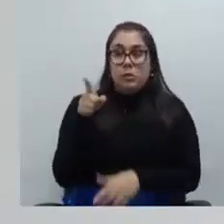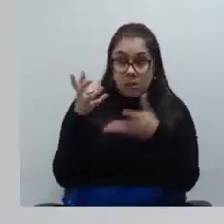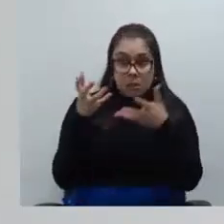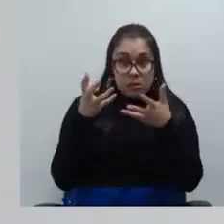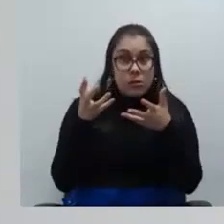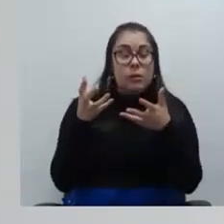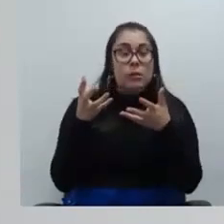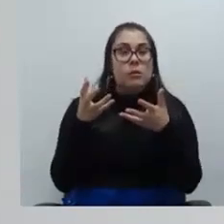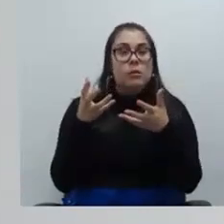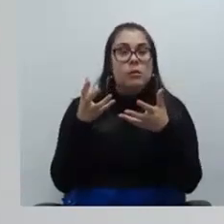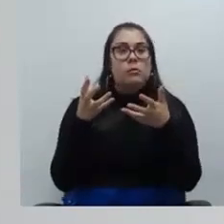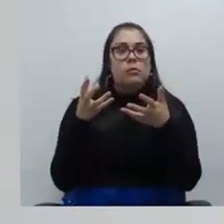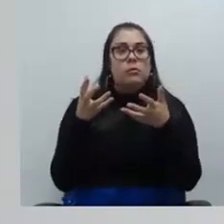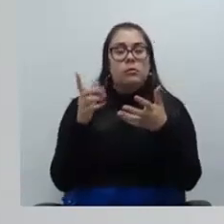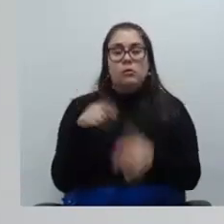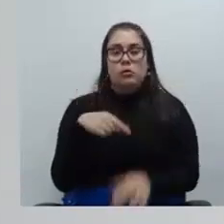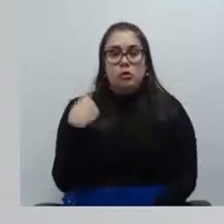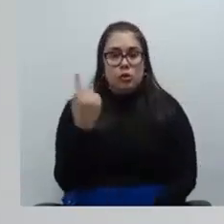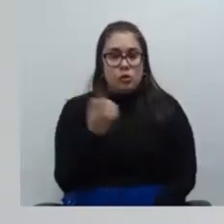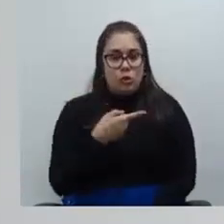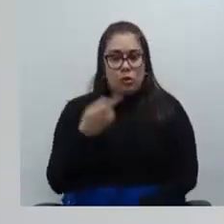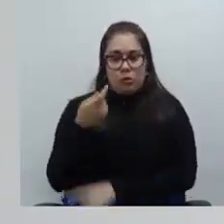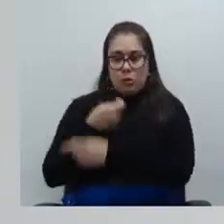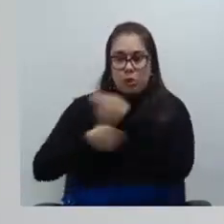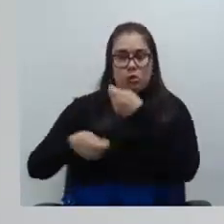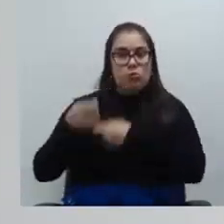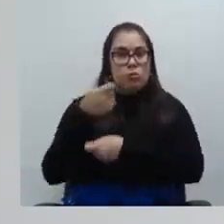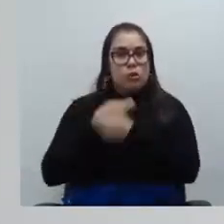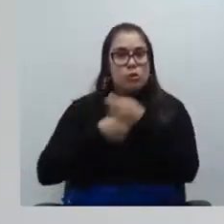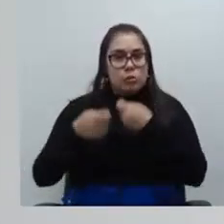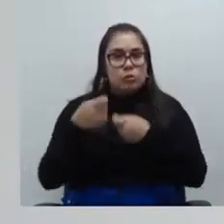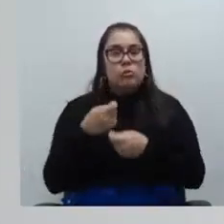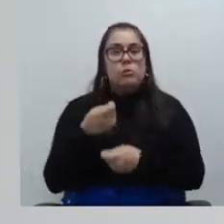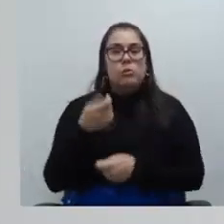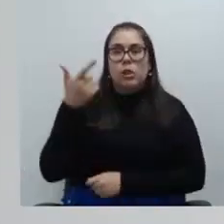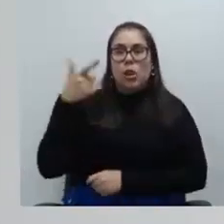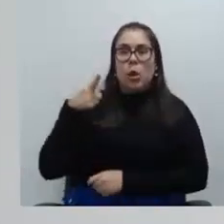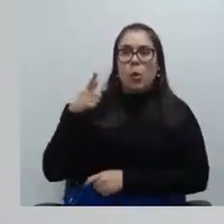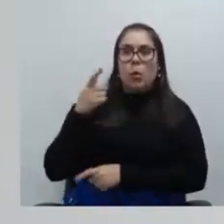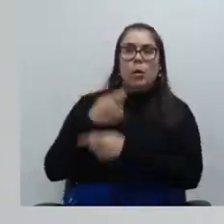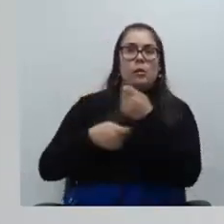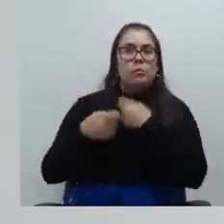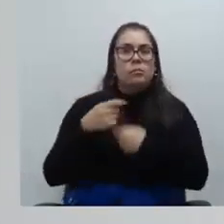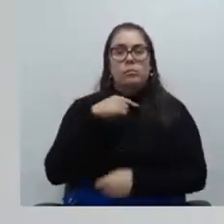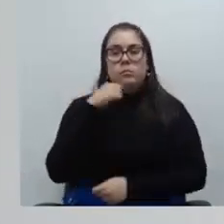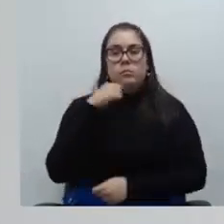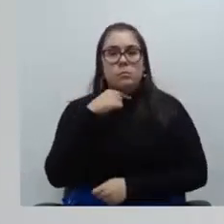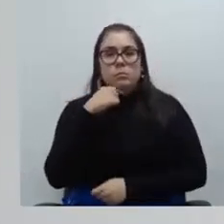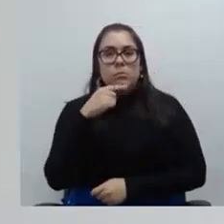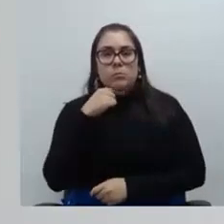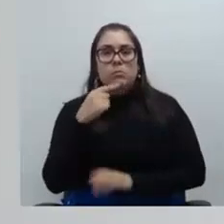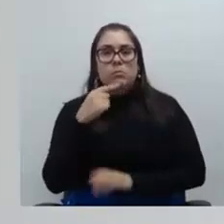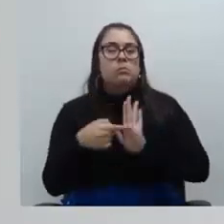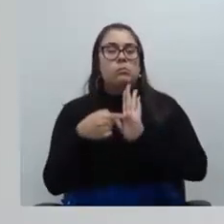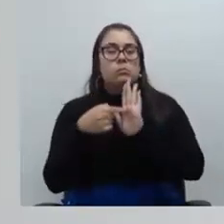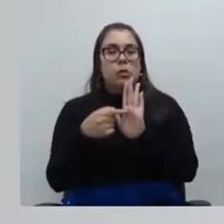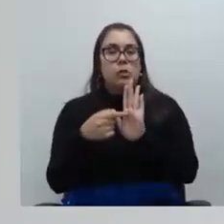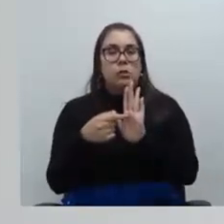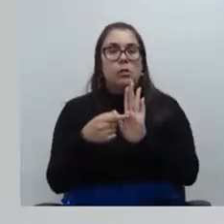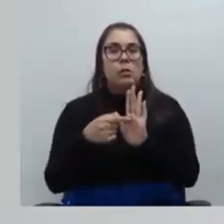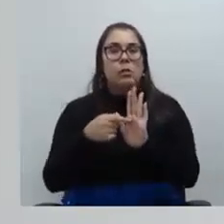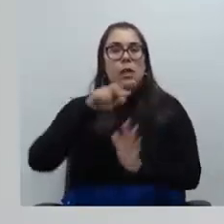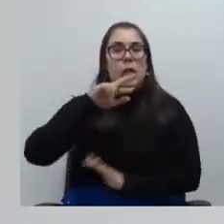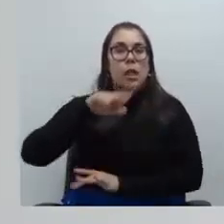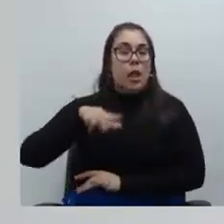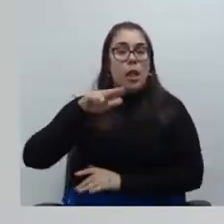então não há por parte dessa administração assim como não houve da outra nenhuma mora ainda a posse ele não